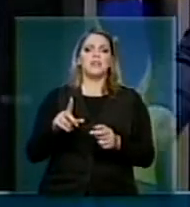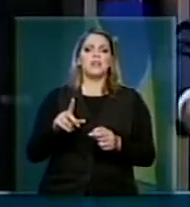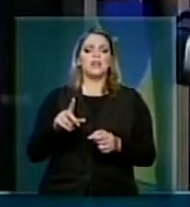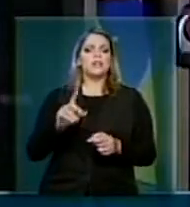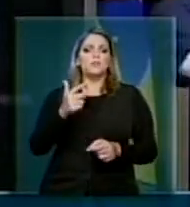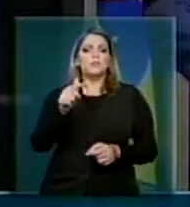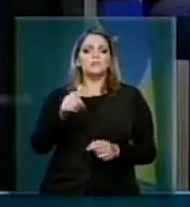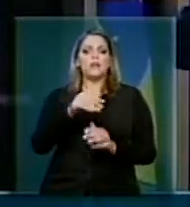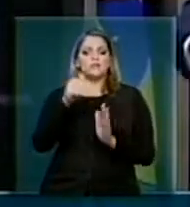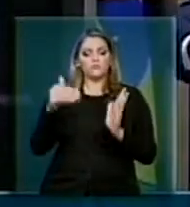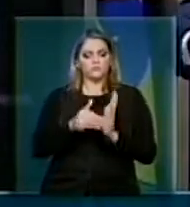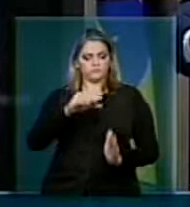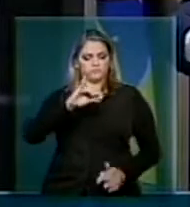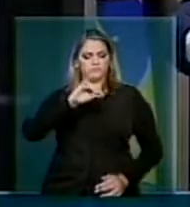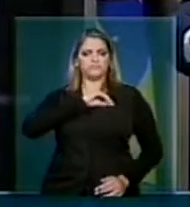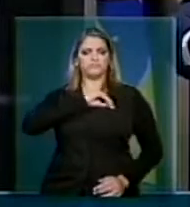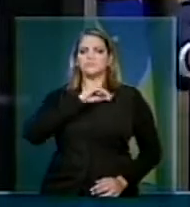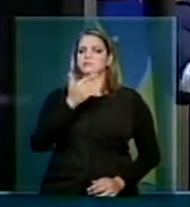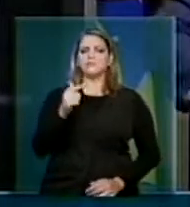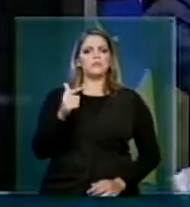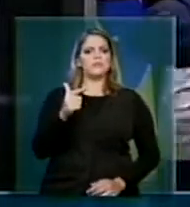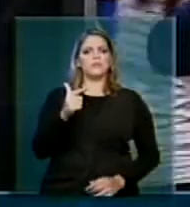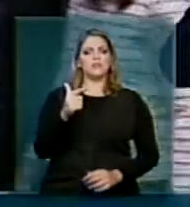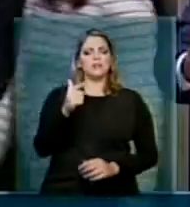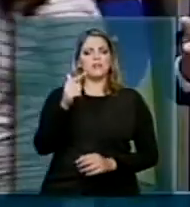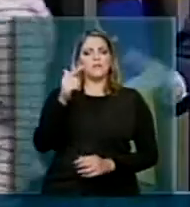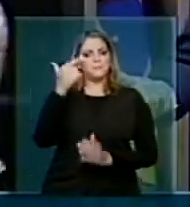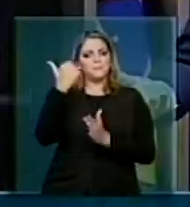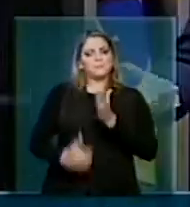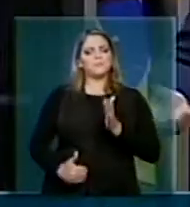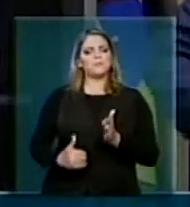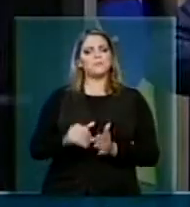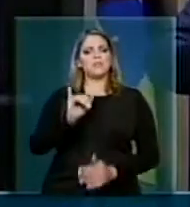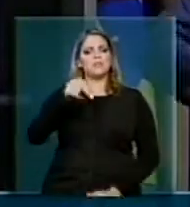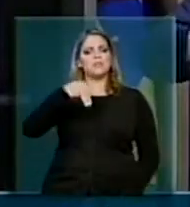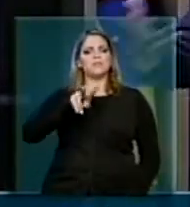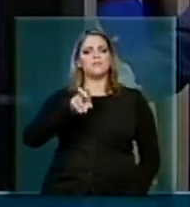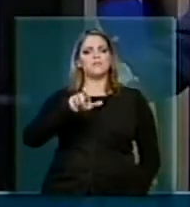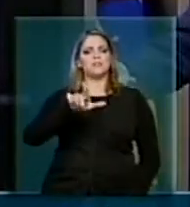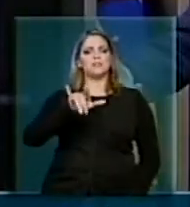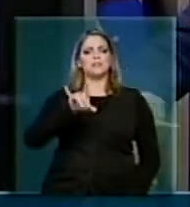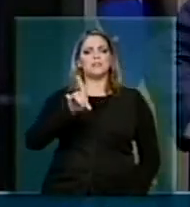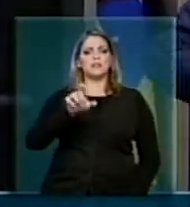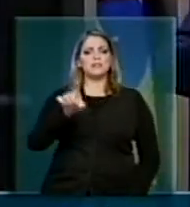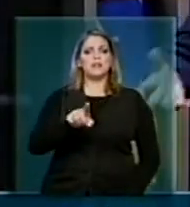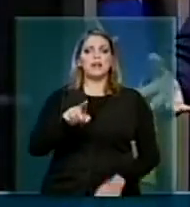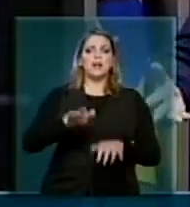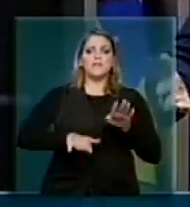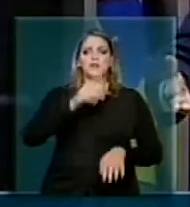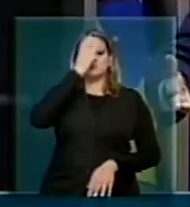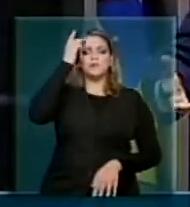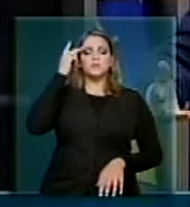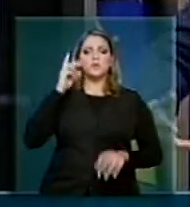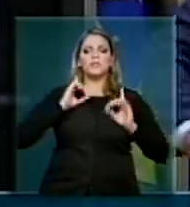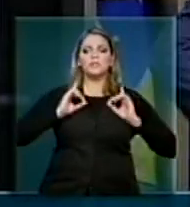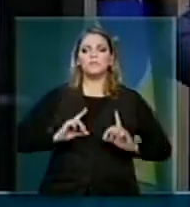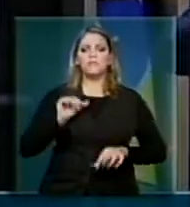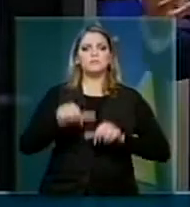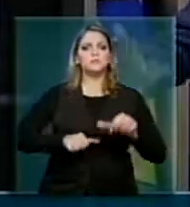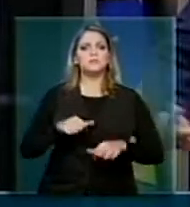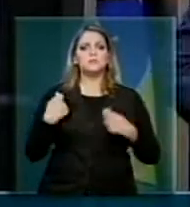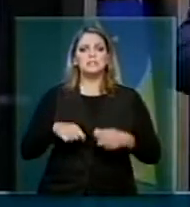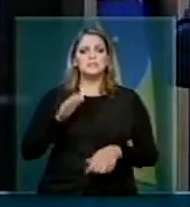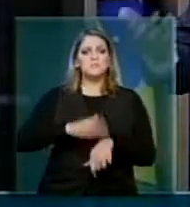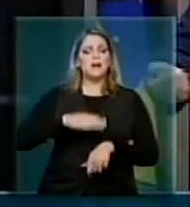integrais. E a gente sabe que quem se aposenta por invalidez requer, inclusive, um poder aquisitivo até mais substancial